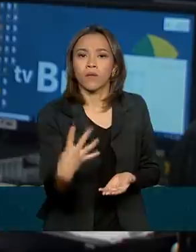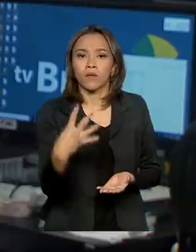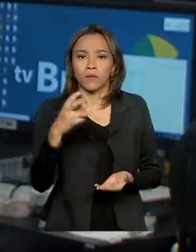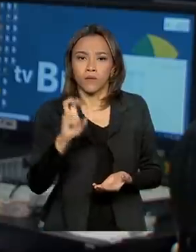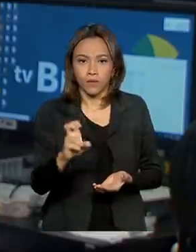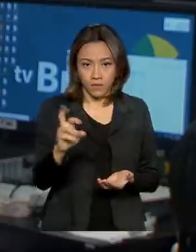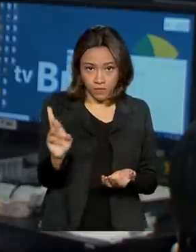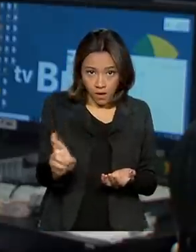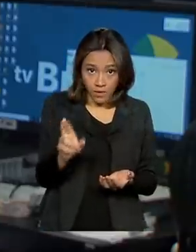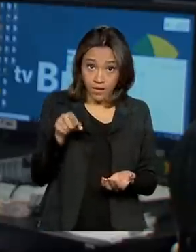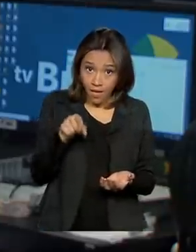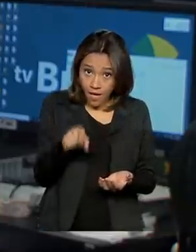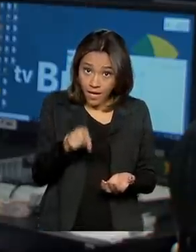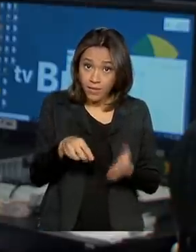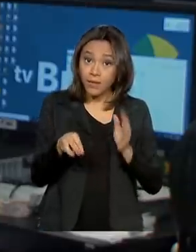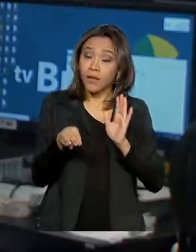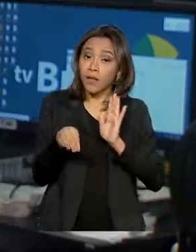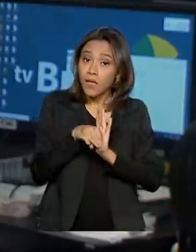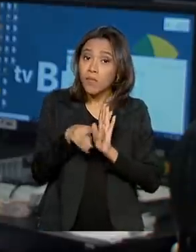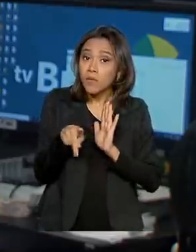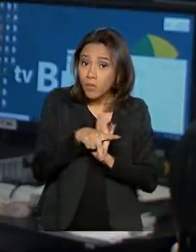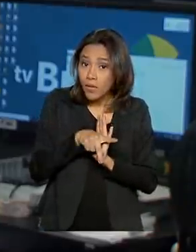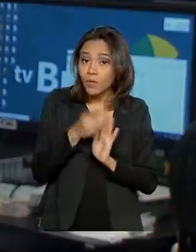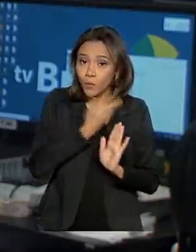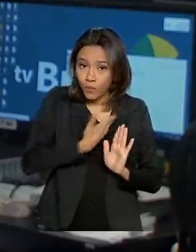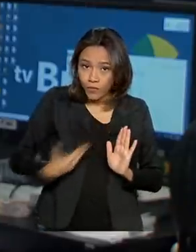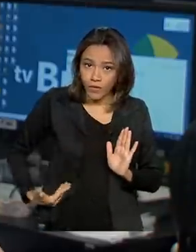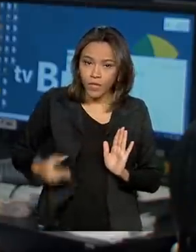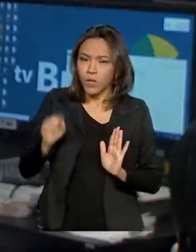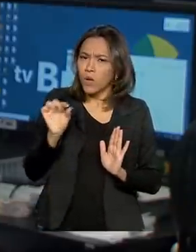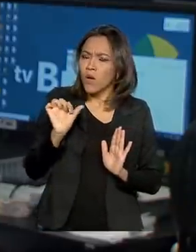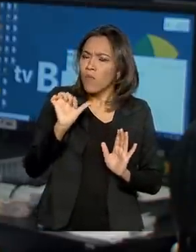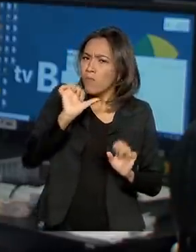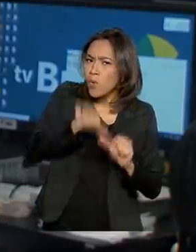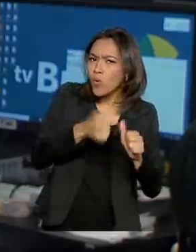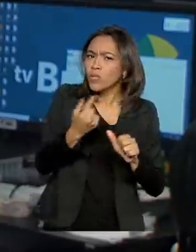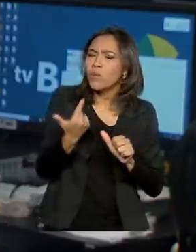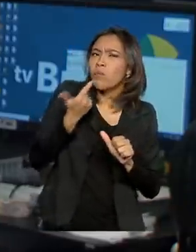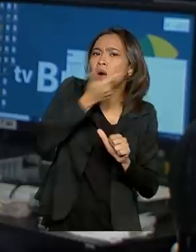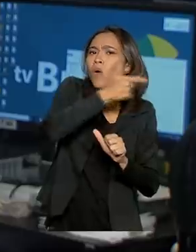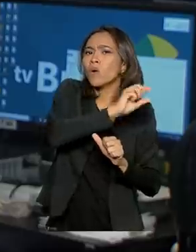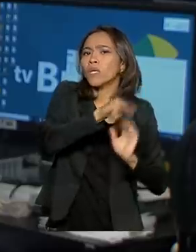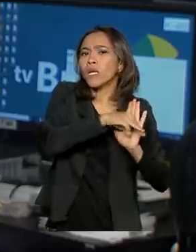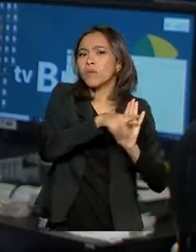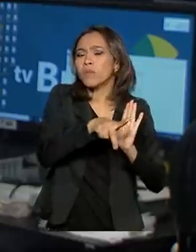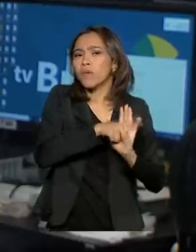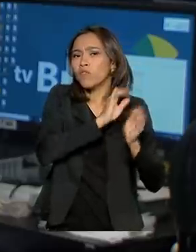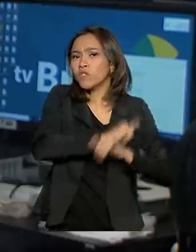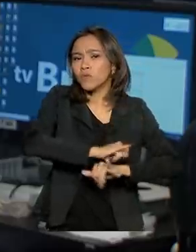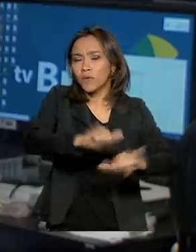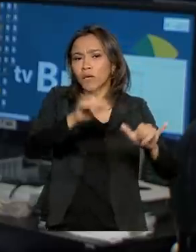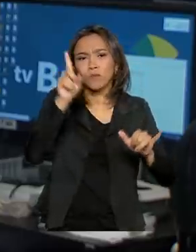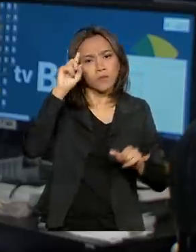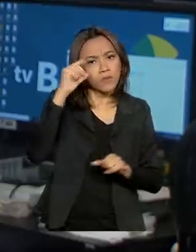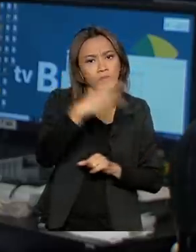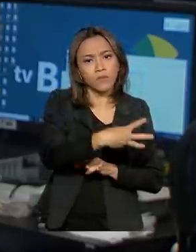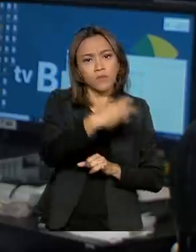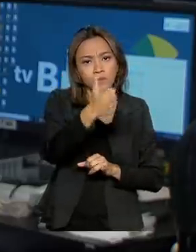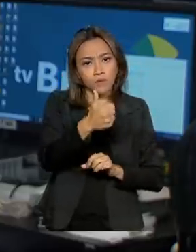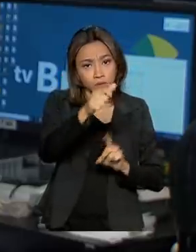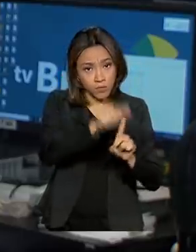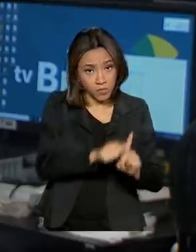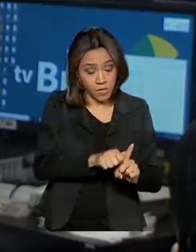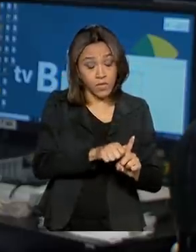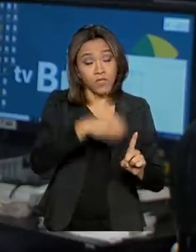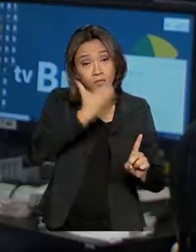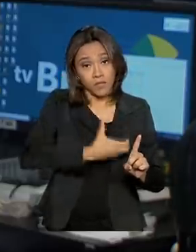Essa medida provisória do governo altera uma outra MP publicada no dia 31 de dezembro do ano passado,